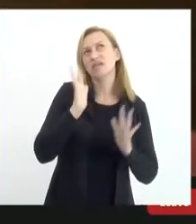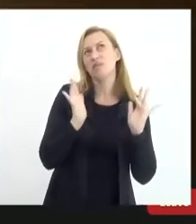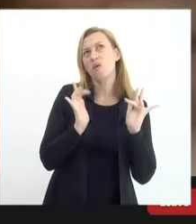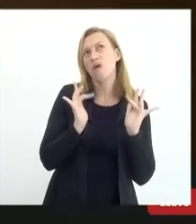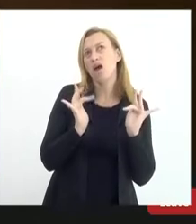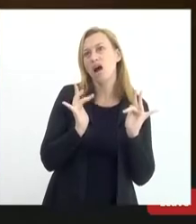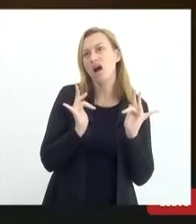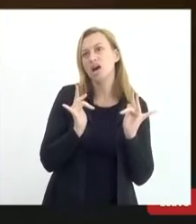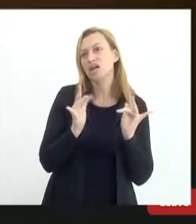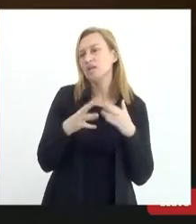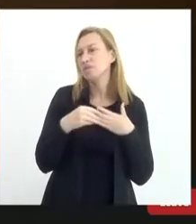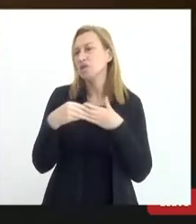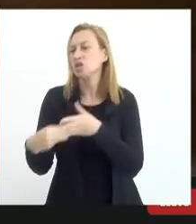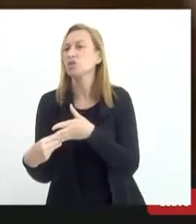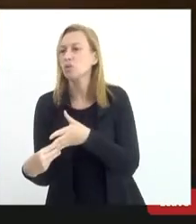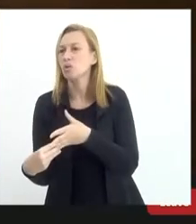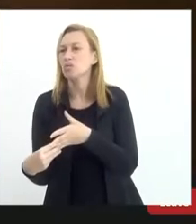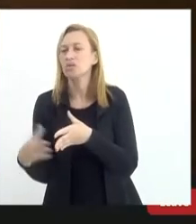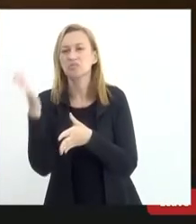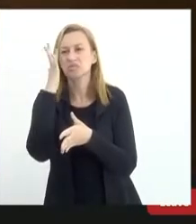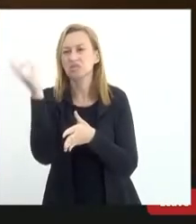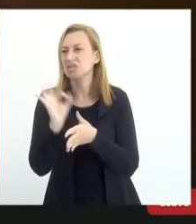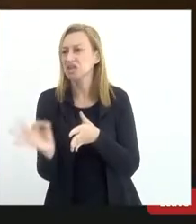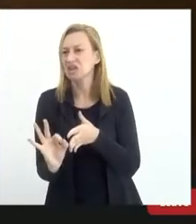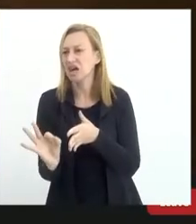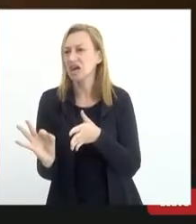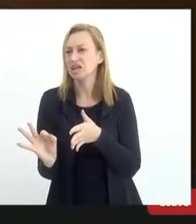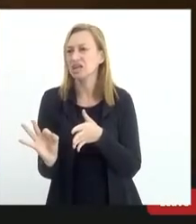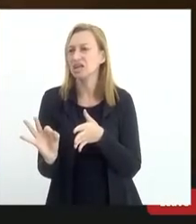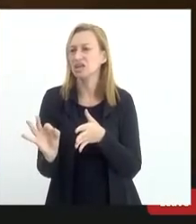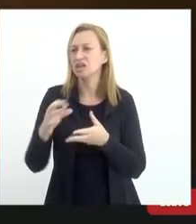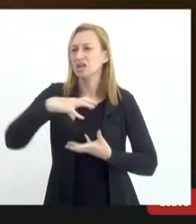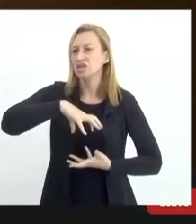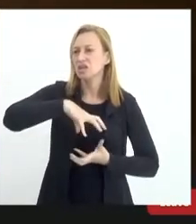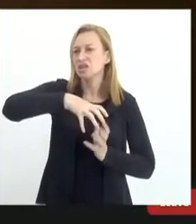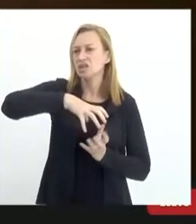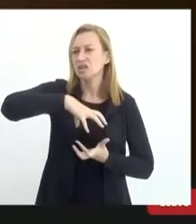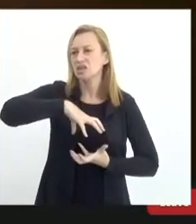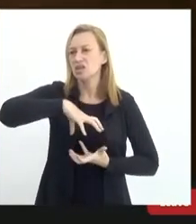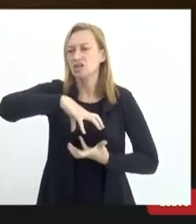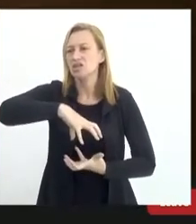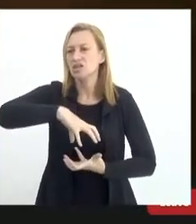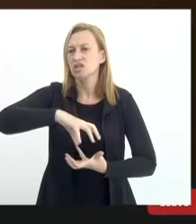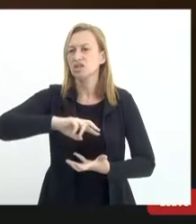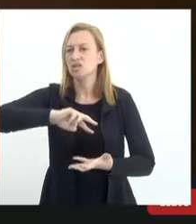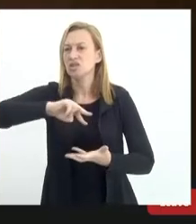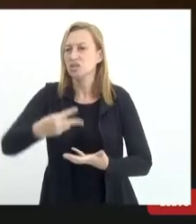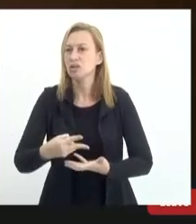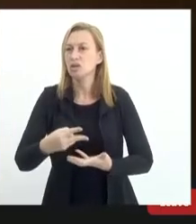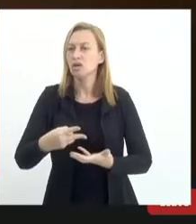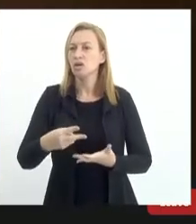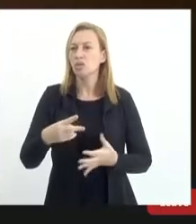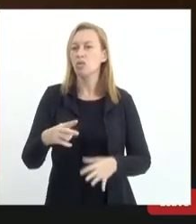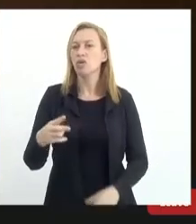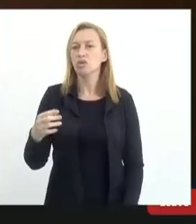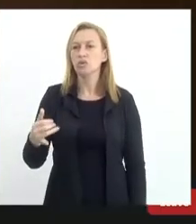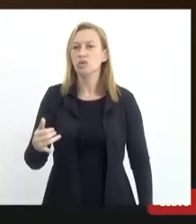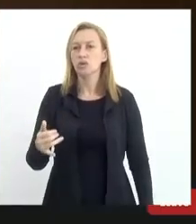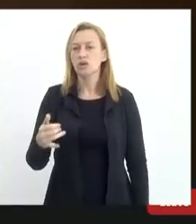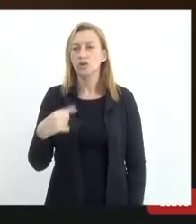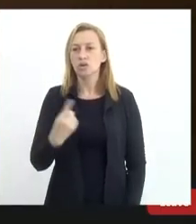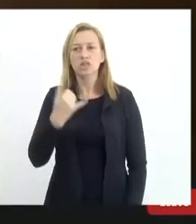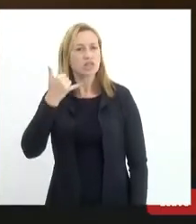me levou e não sei nada de trasplante. Quando o redome liga para ele,